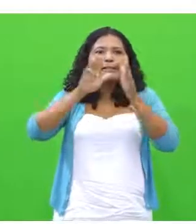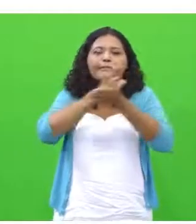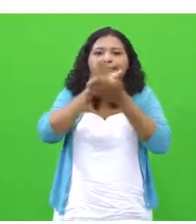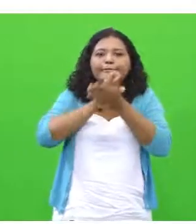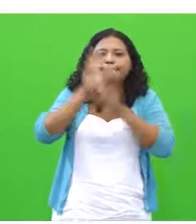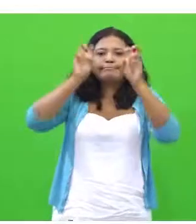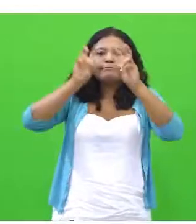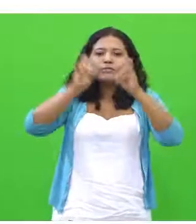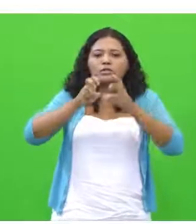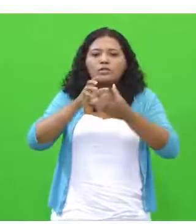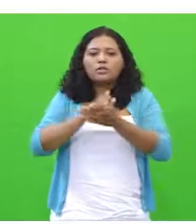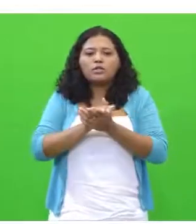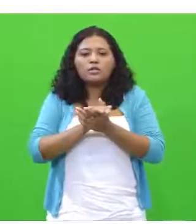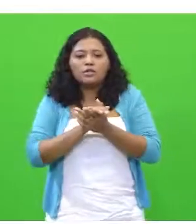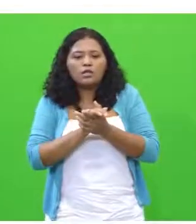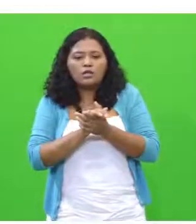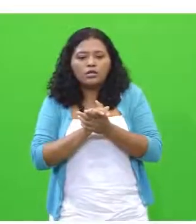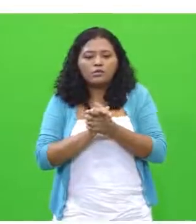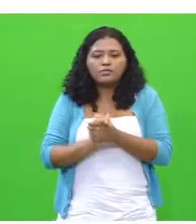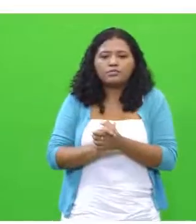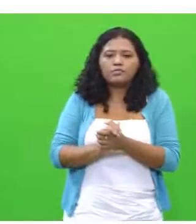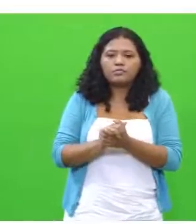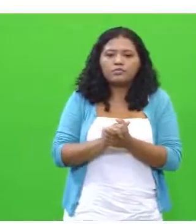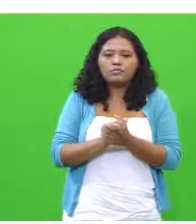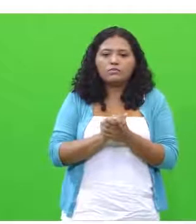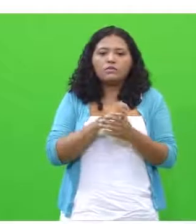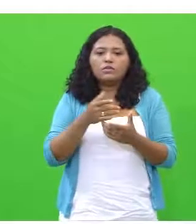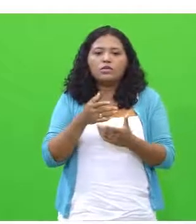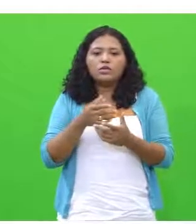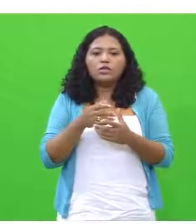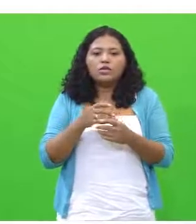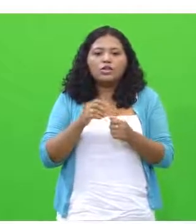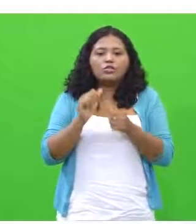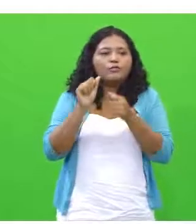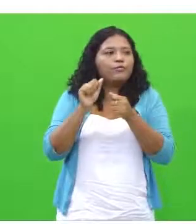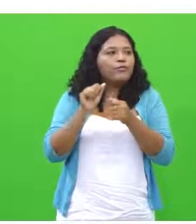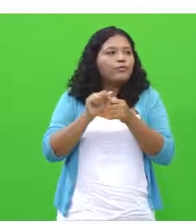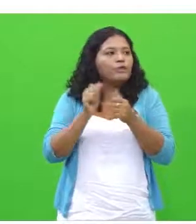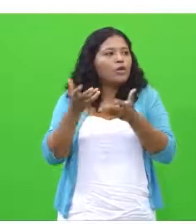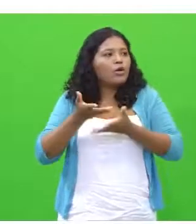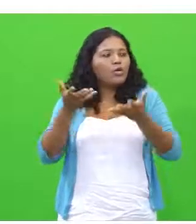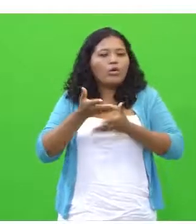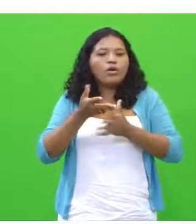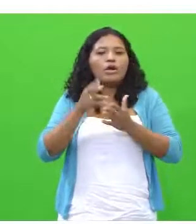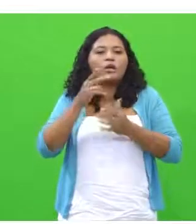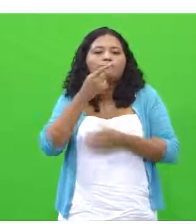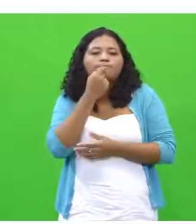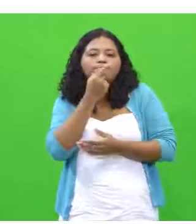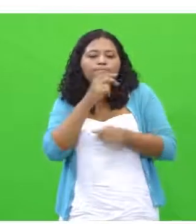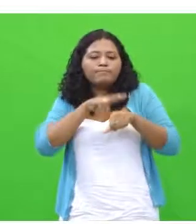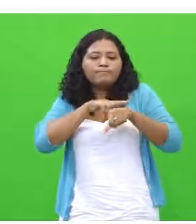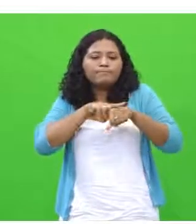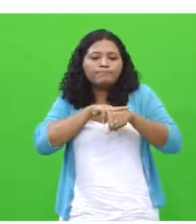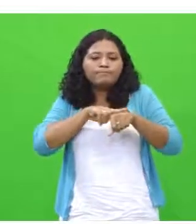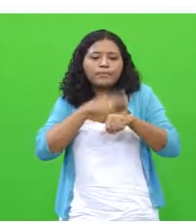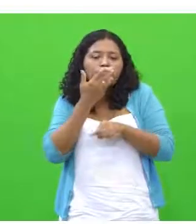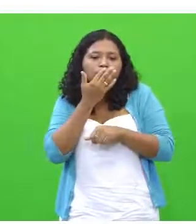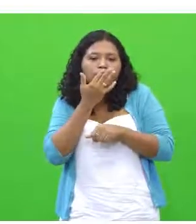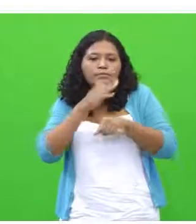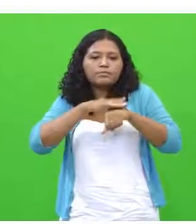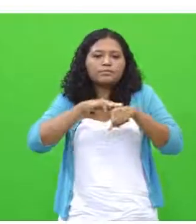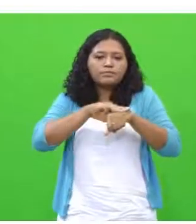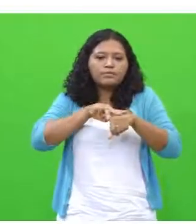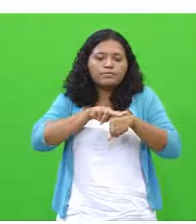texto que é solicitado, que é o dissertativo argumentativo. Nós fizemos uma marcação para vocês em verde com relação à questão da fuga ao tema.